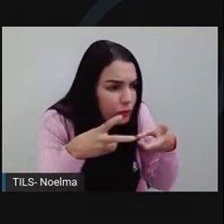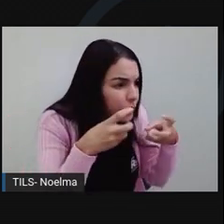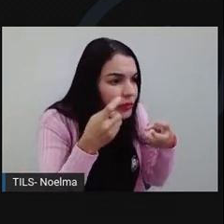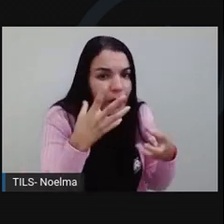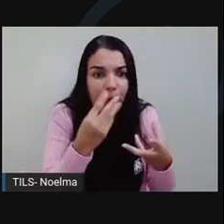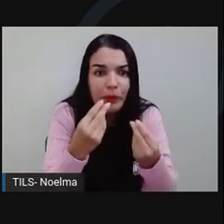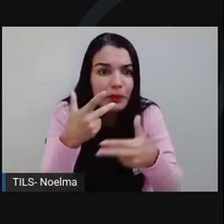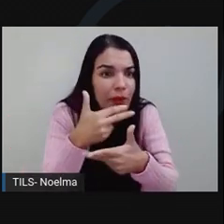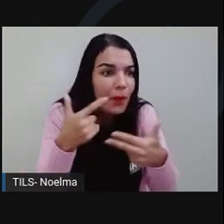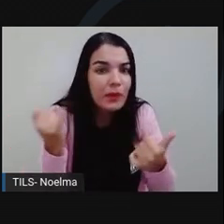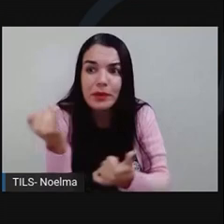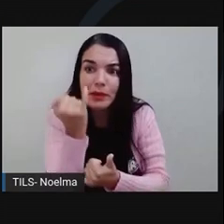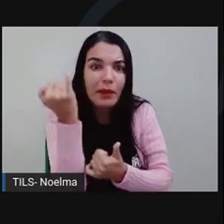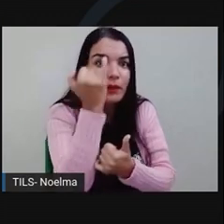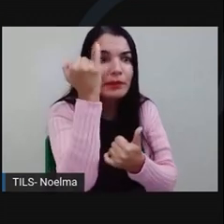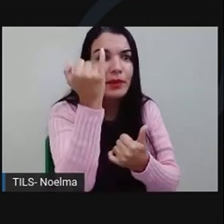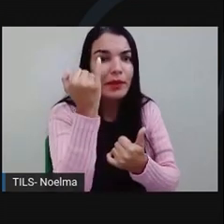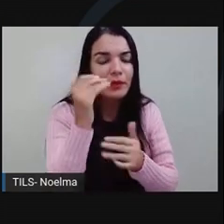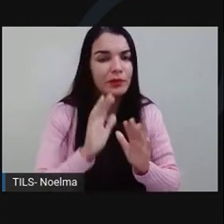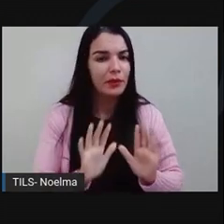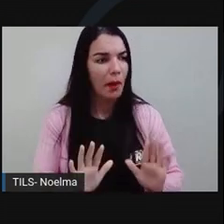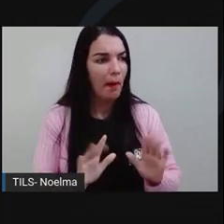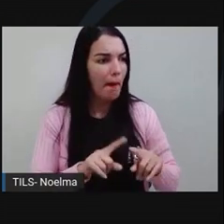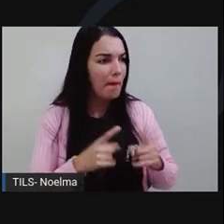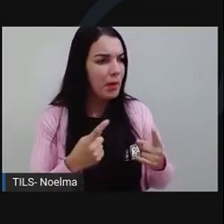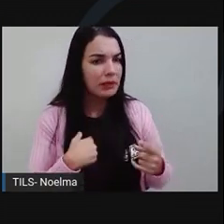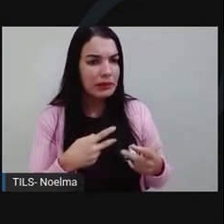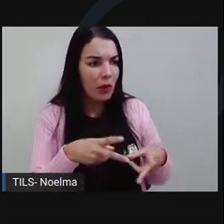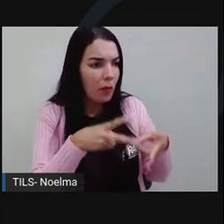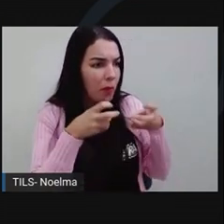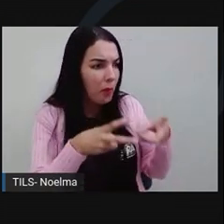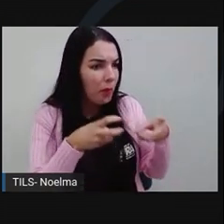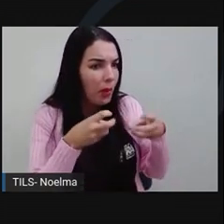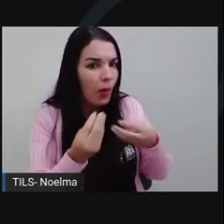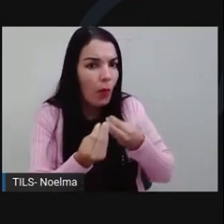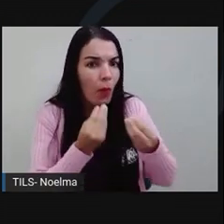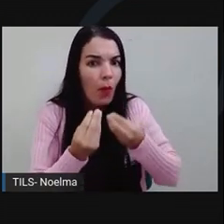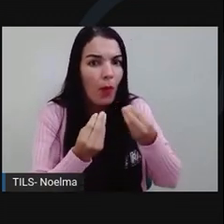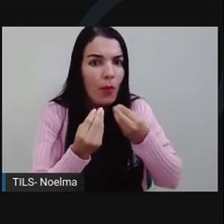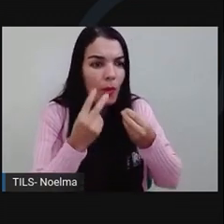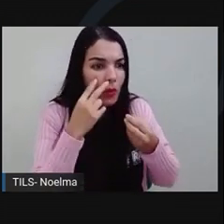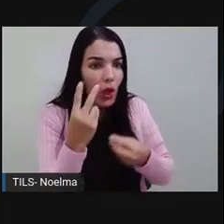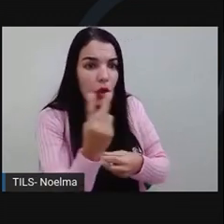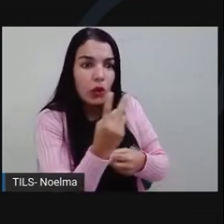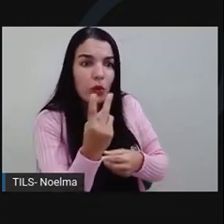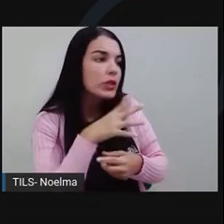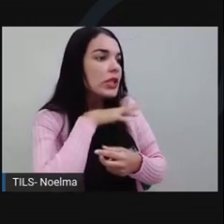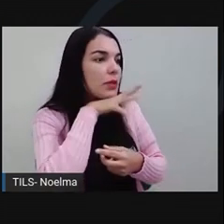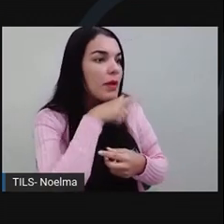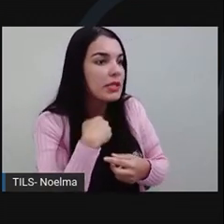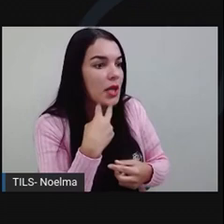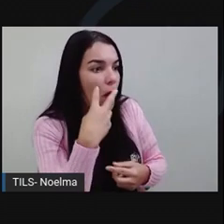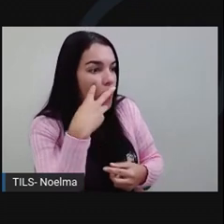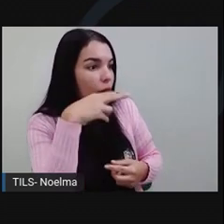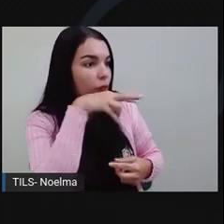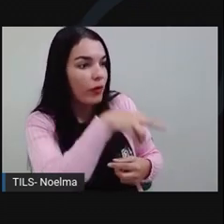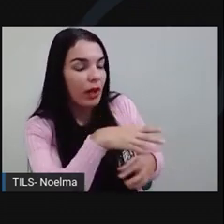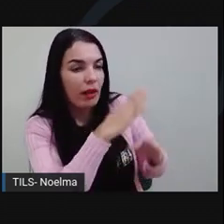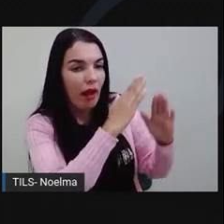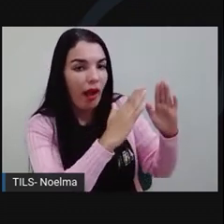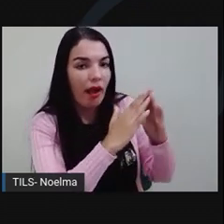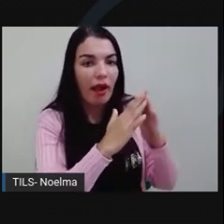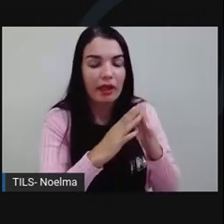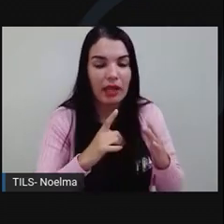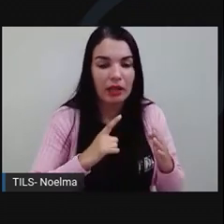interessante, disse ele. Mas nada me impressionou tanto como dois animais que vi no terreiro. Um de